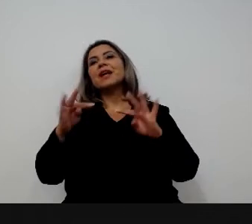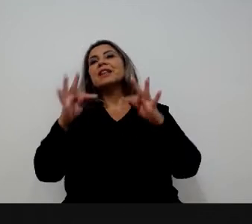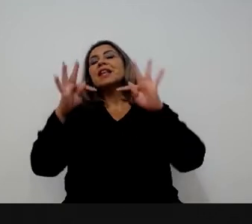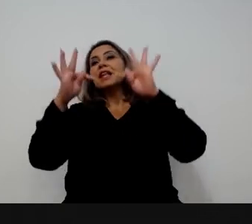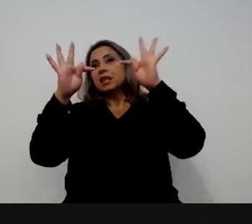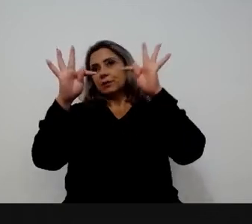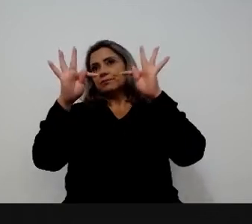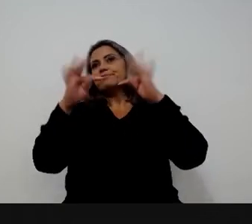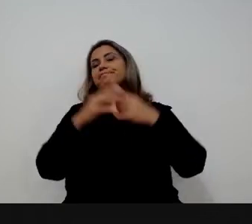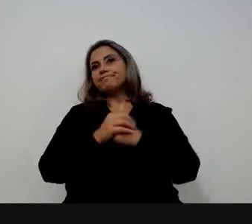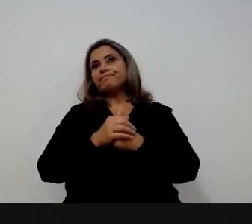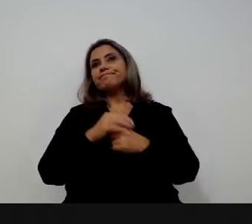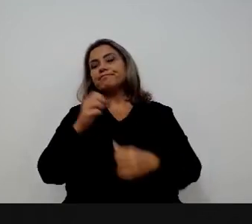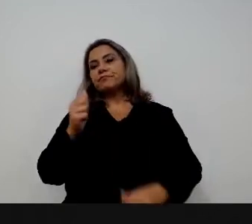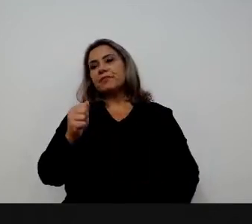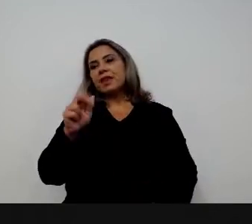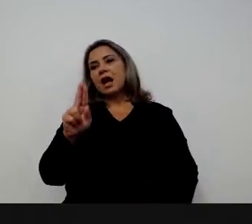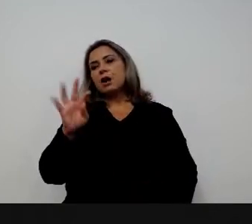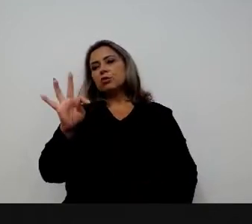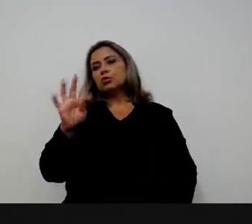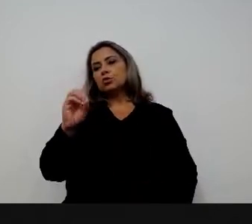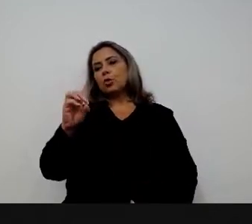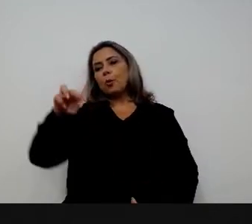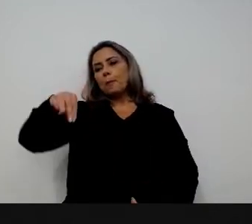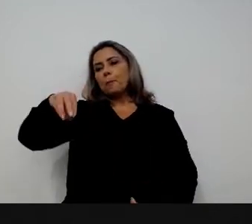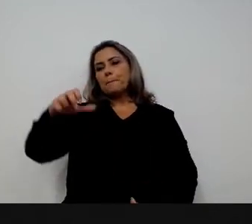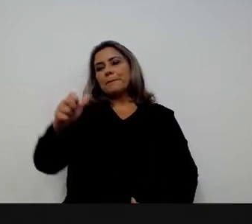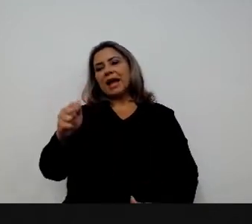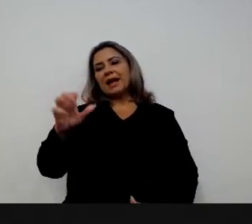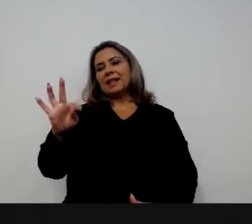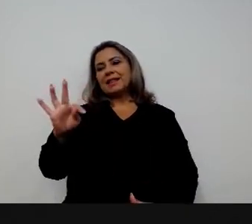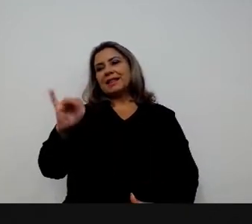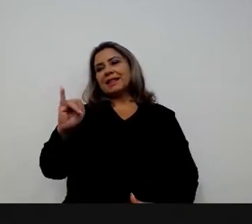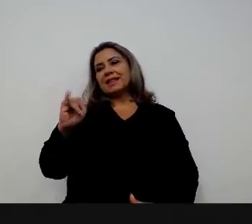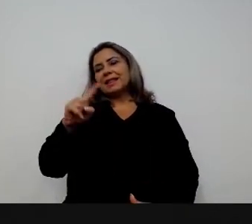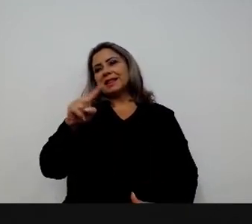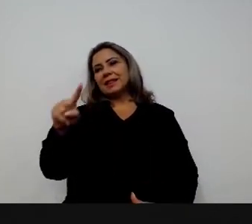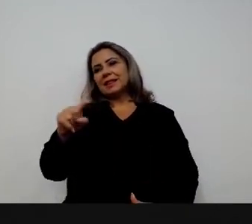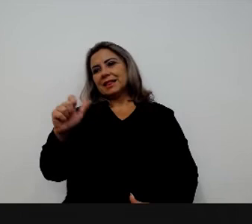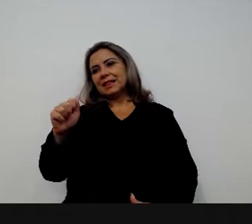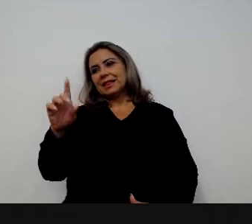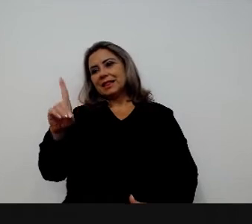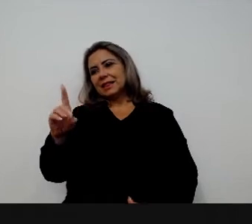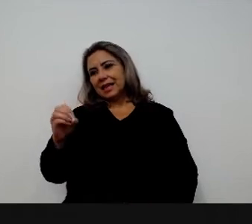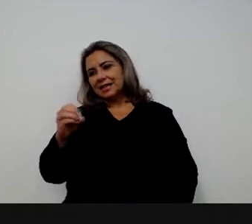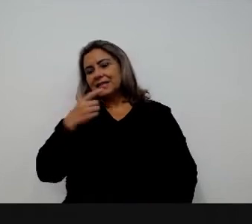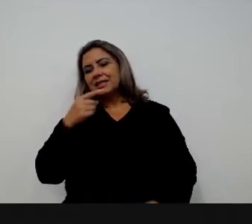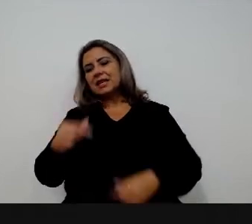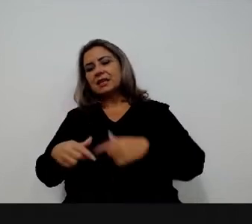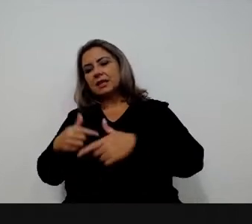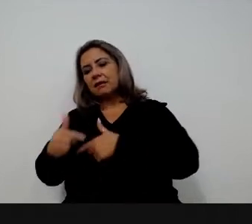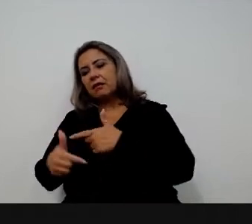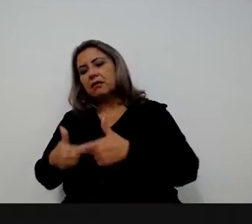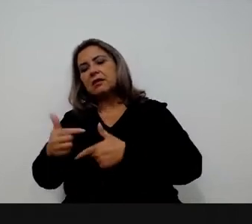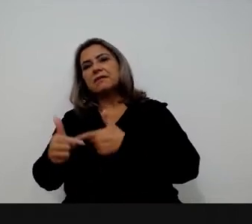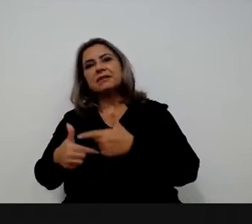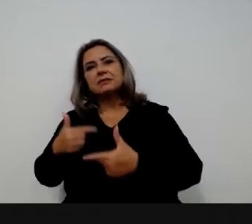automatizado, significa um setor público em que os servidores estão fazendo menos tarefas que são repetitivas,